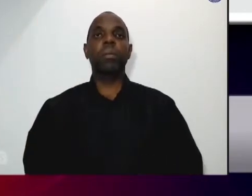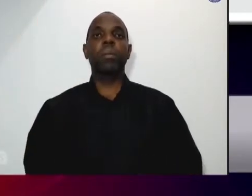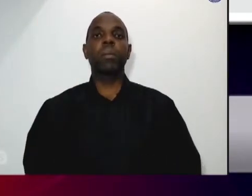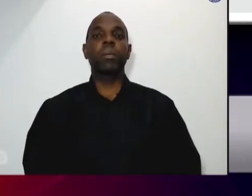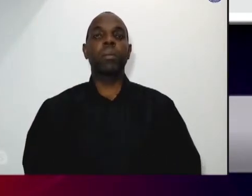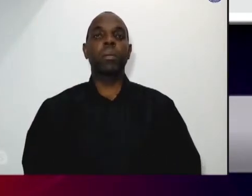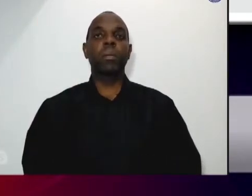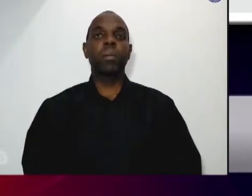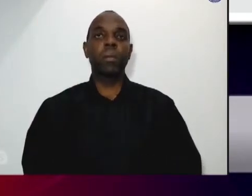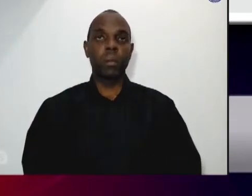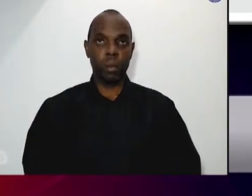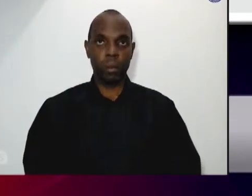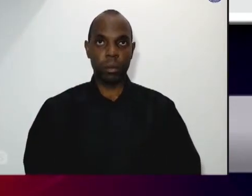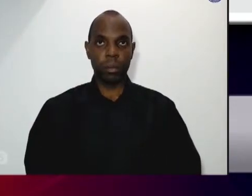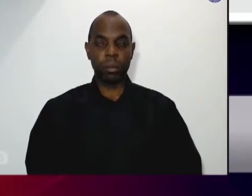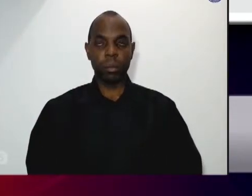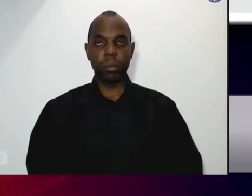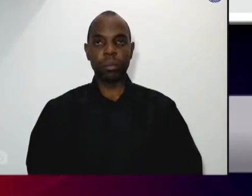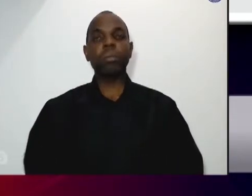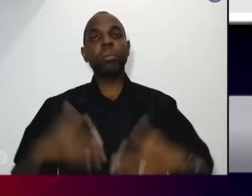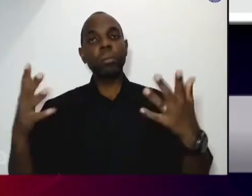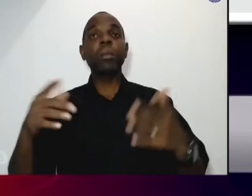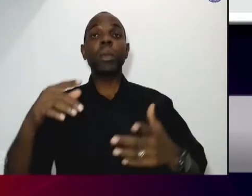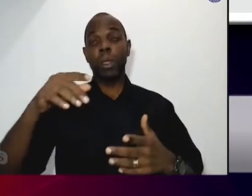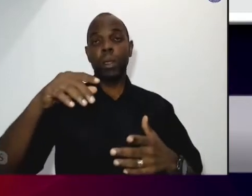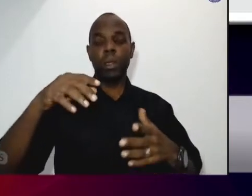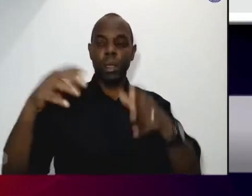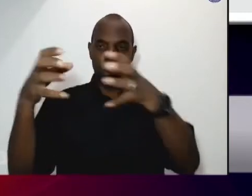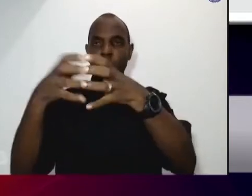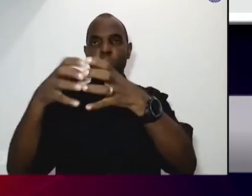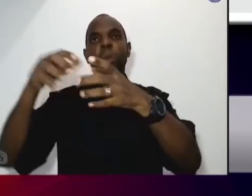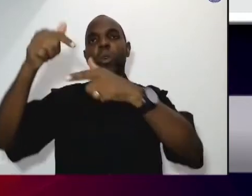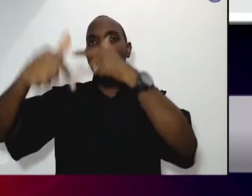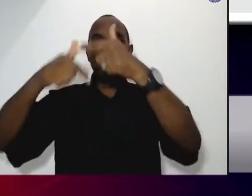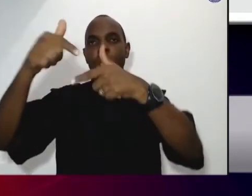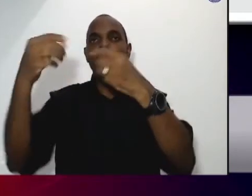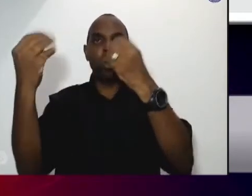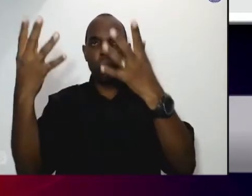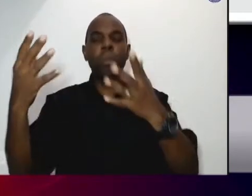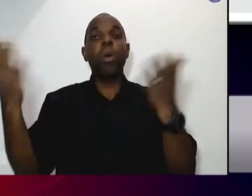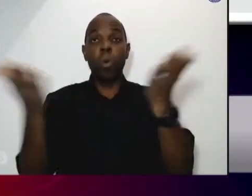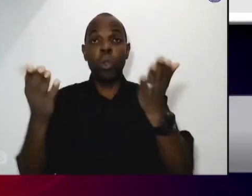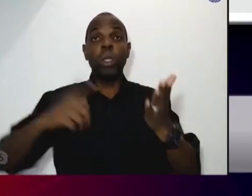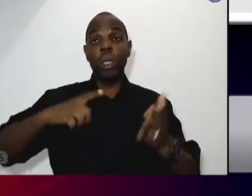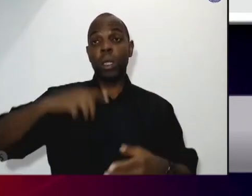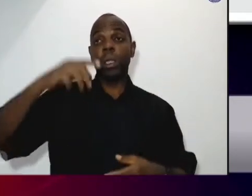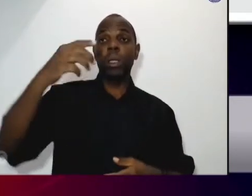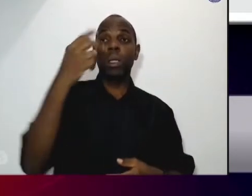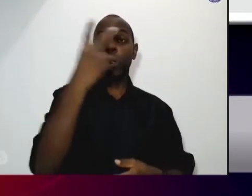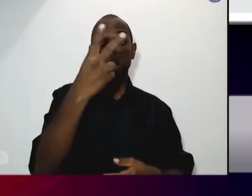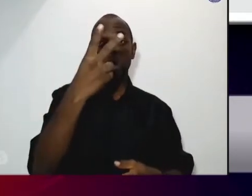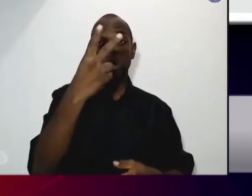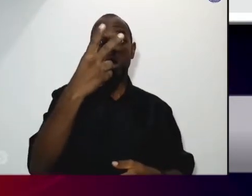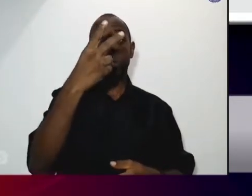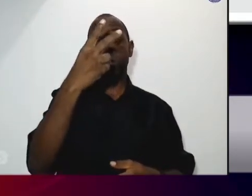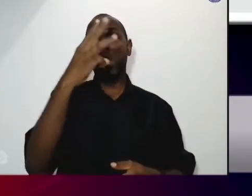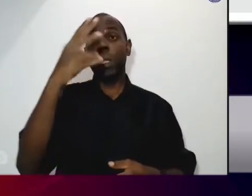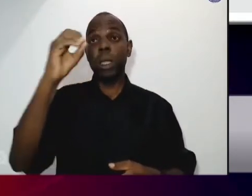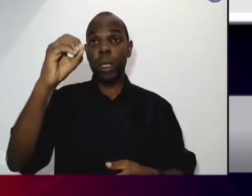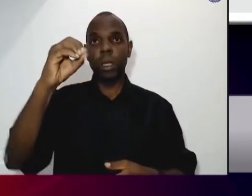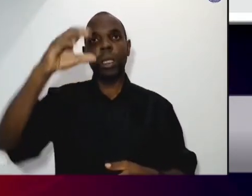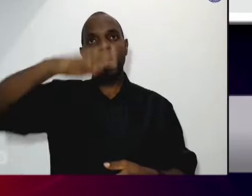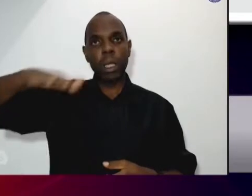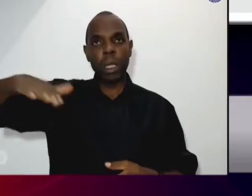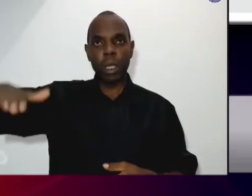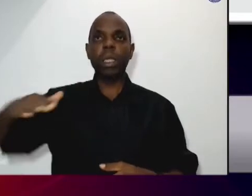Falando de nossas atividades hoje atendemos 230 crianças de 4 a 5 anos de idade que